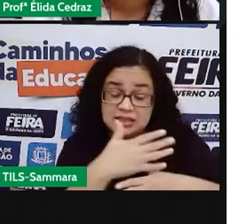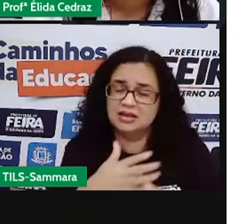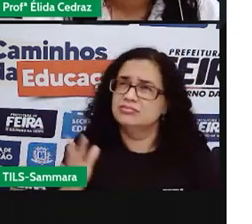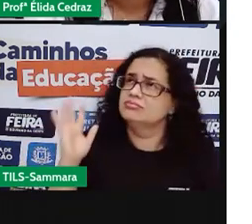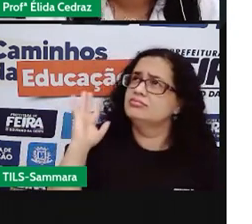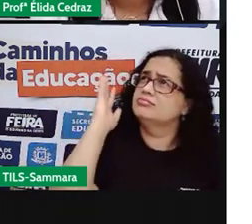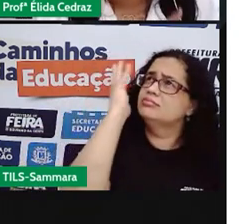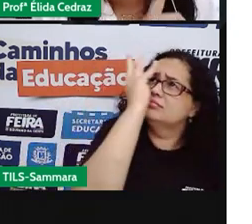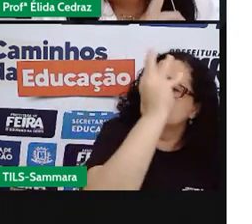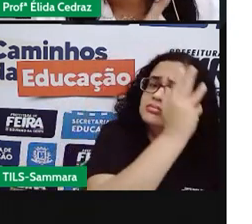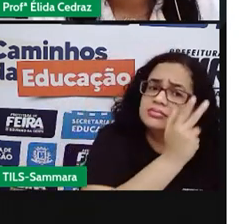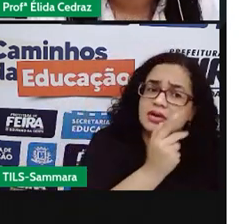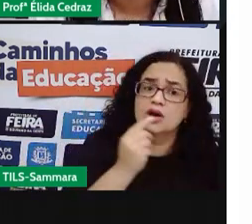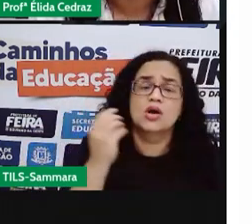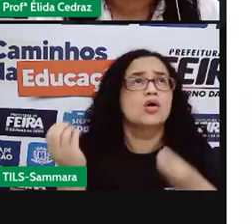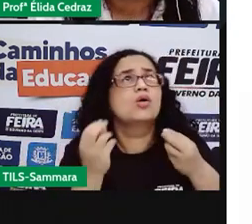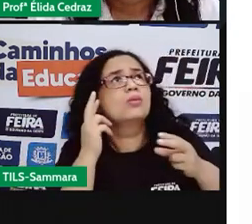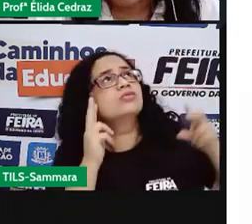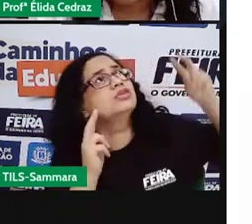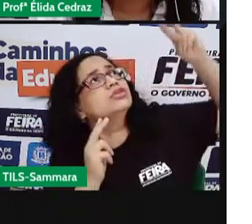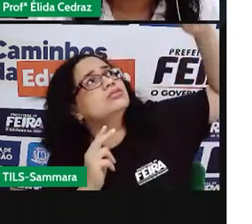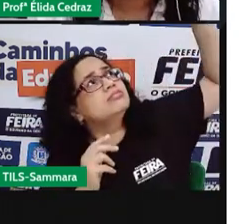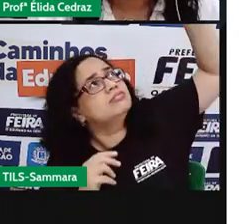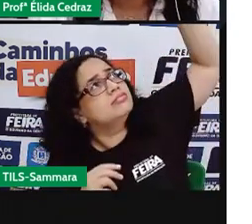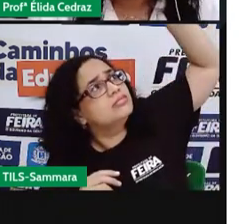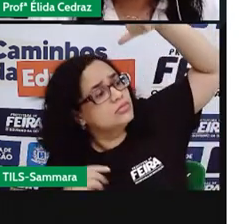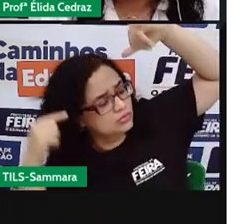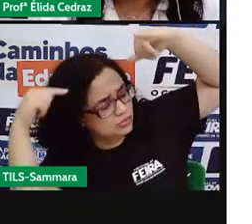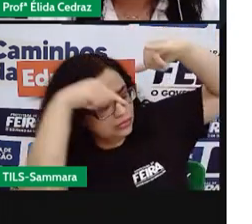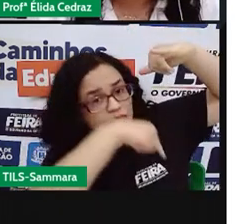bonita quanto é vista do avião.